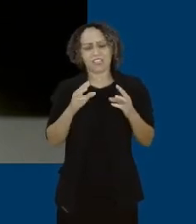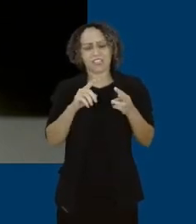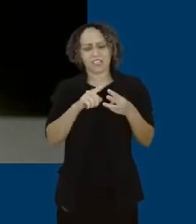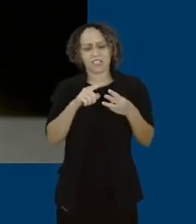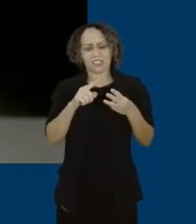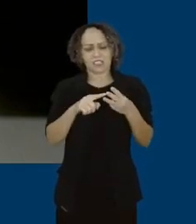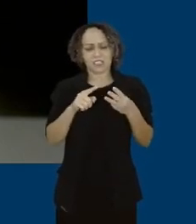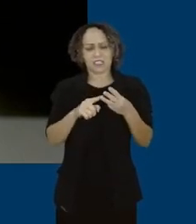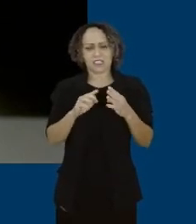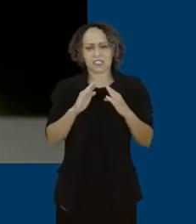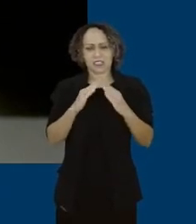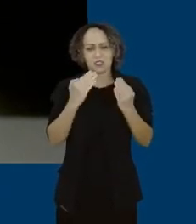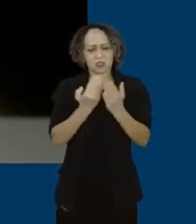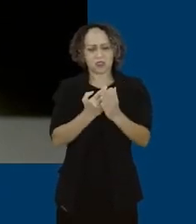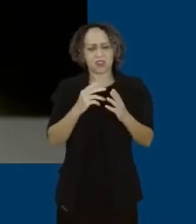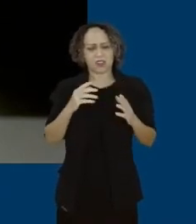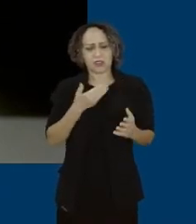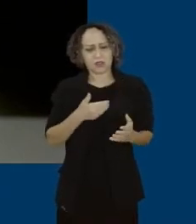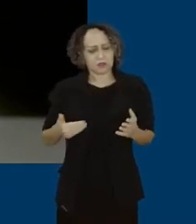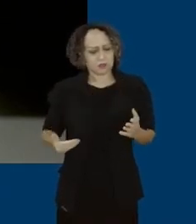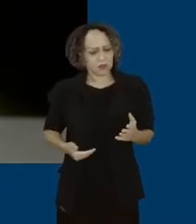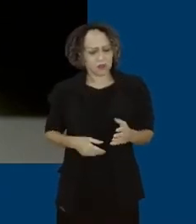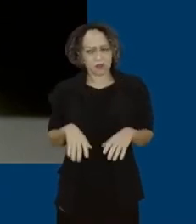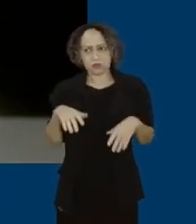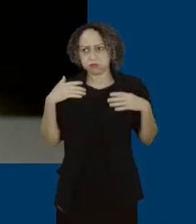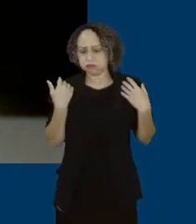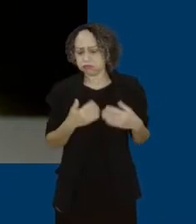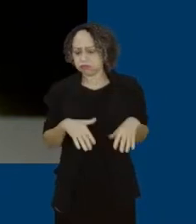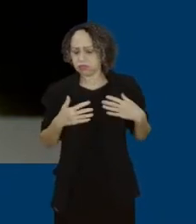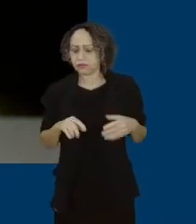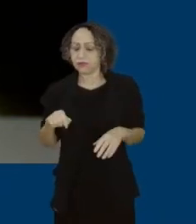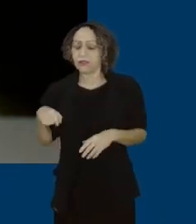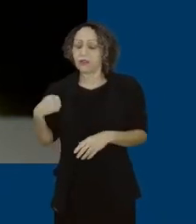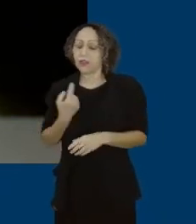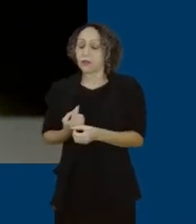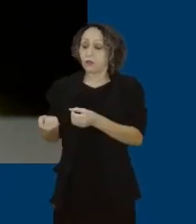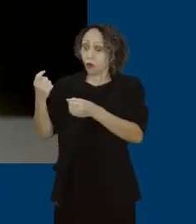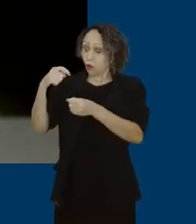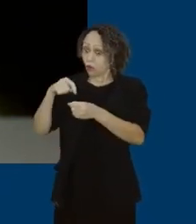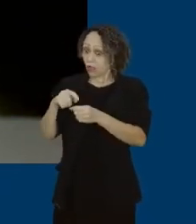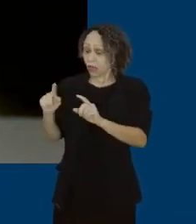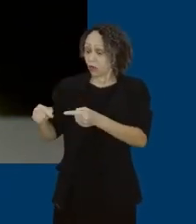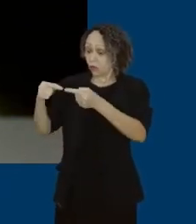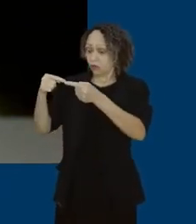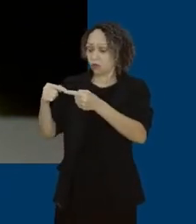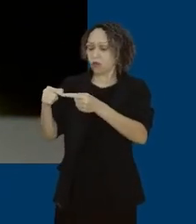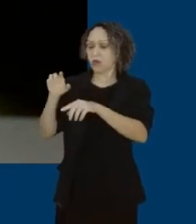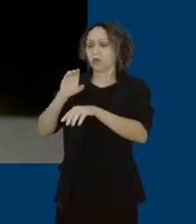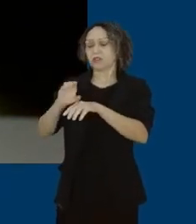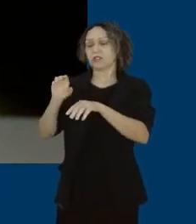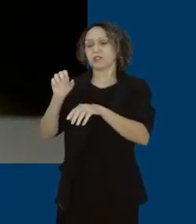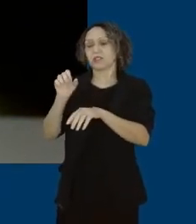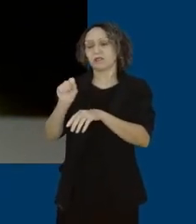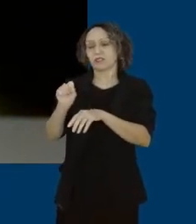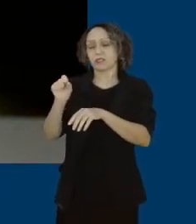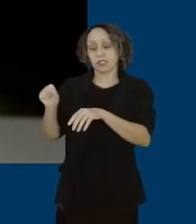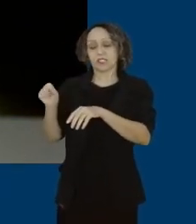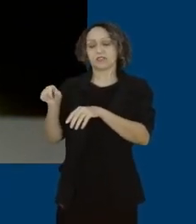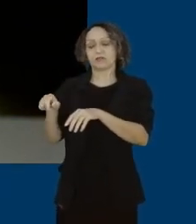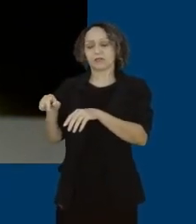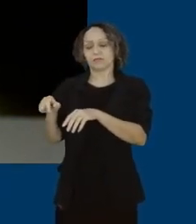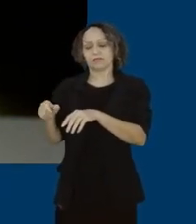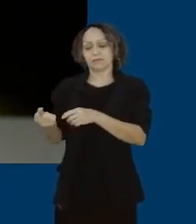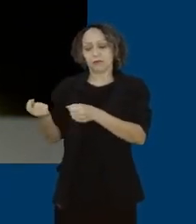retomar os rumos da escola pública, conforme determinou a Constituição de 88. São algumas das propostas que hoje o nosso